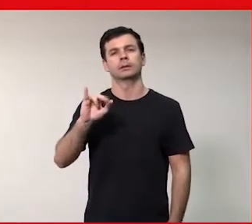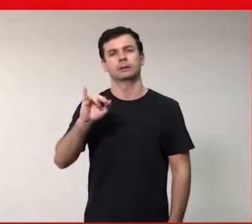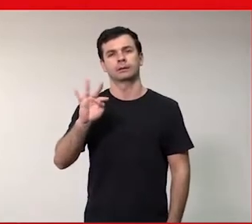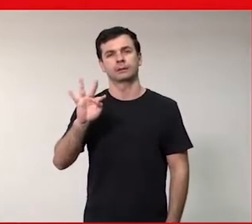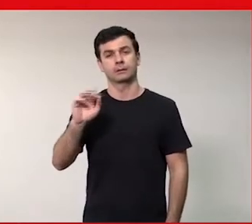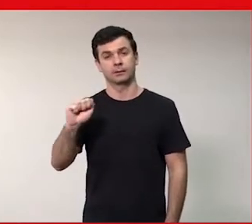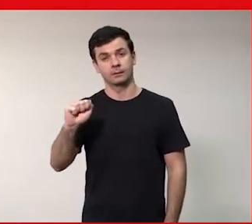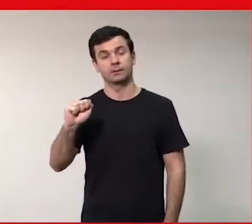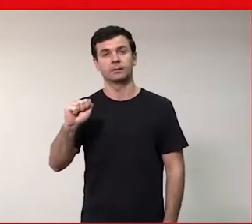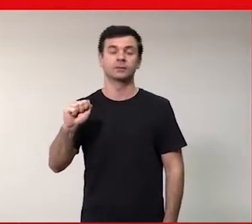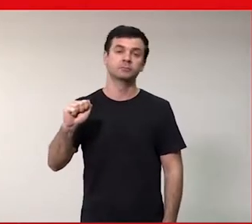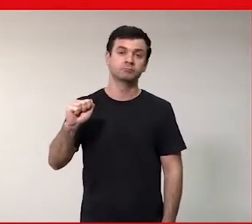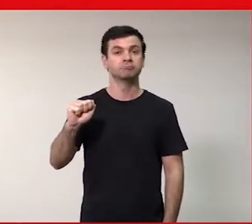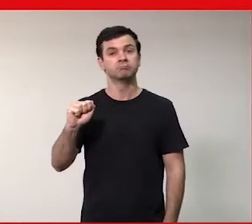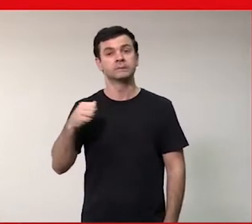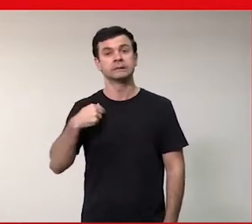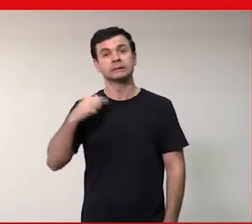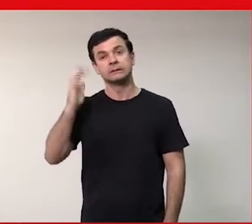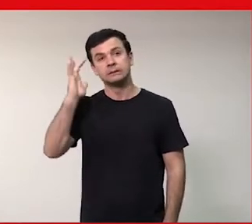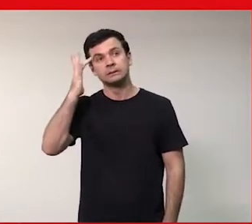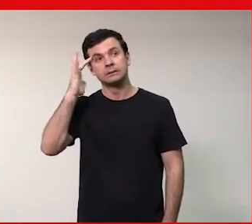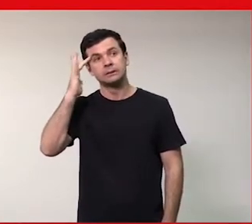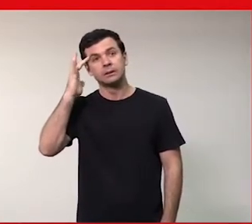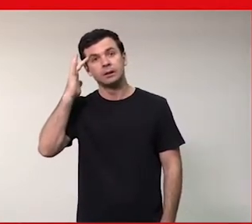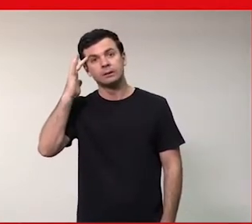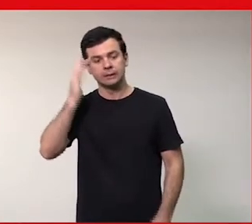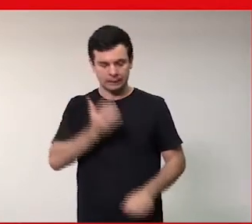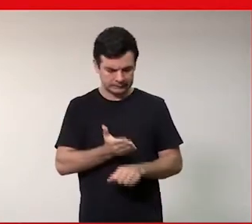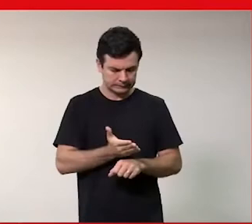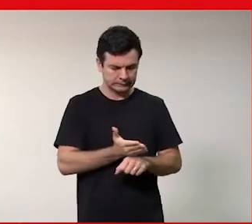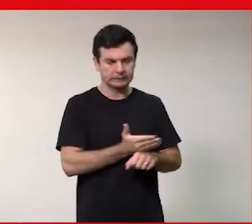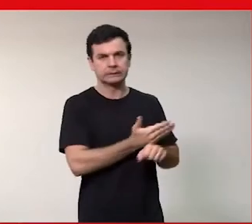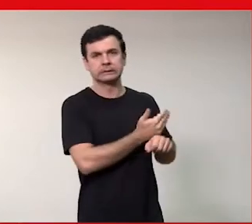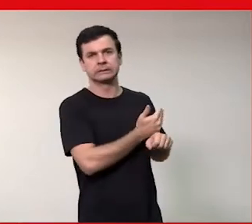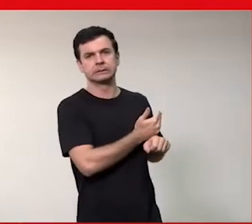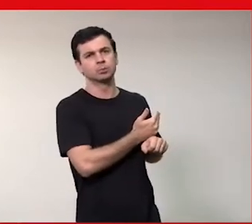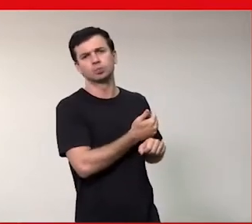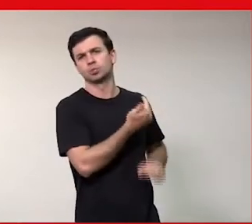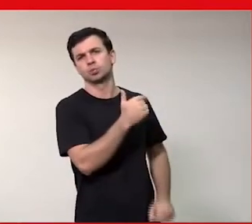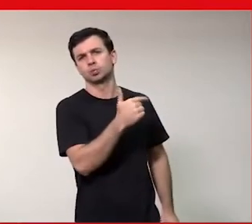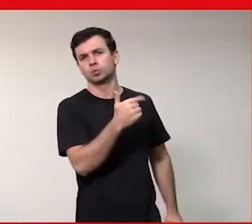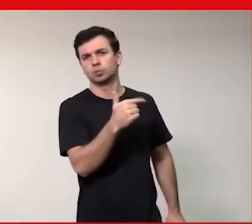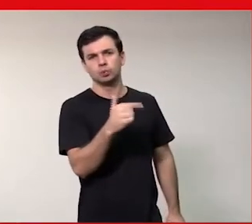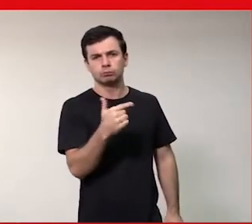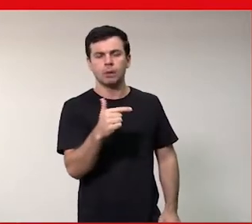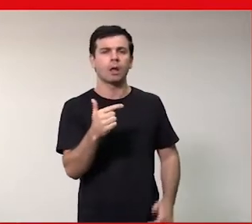acho que a gente tem que não tem muito cedo para começar em falar de